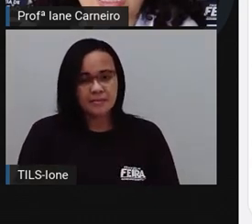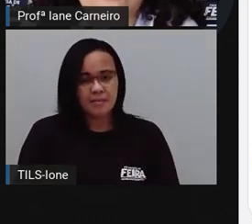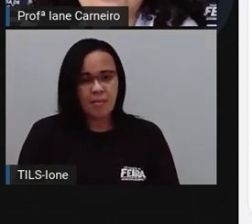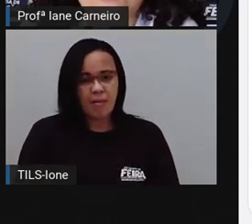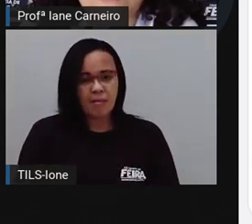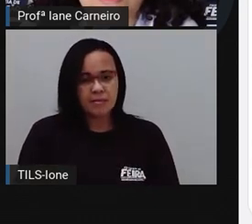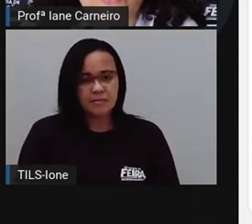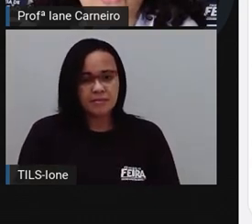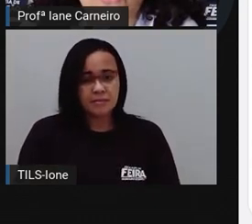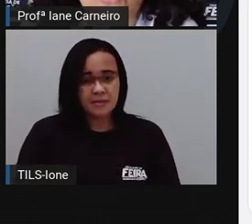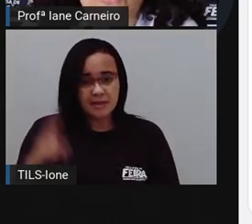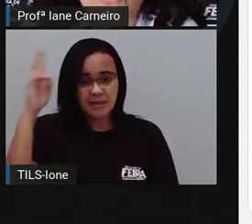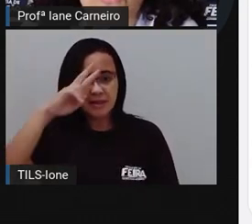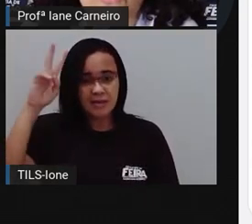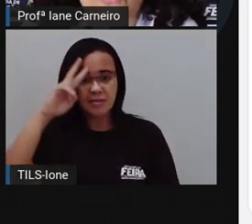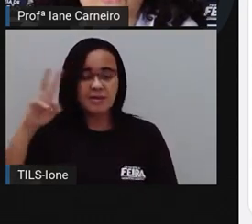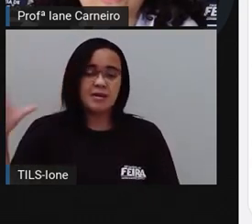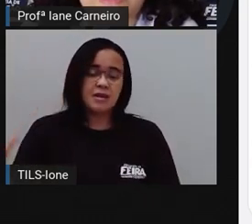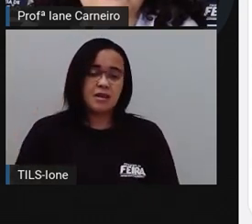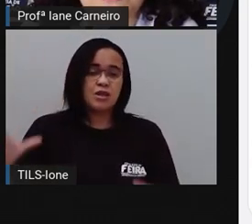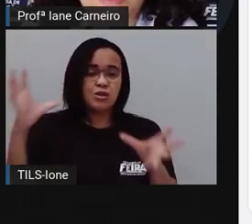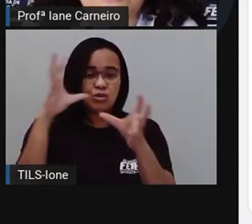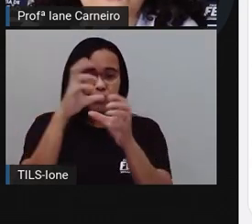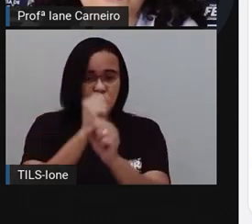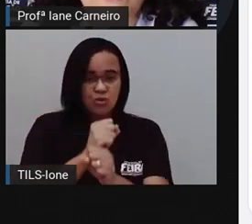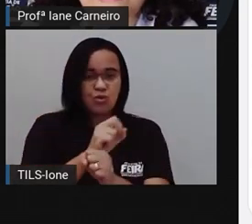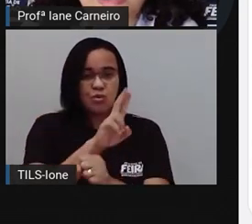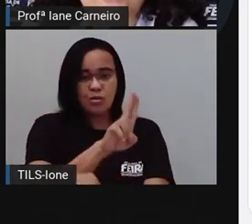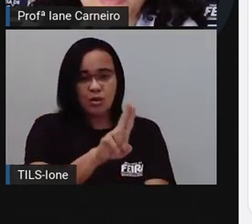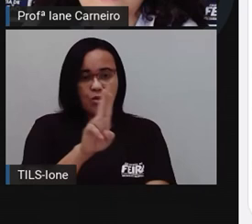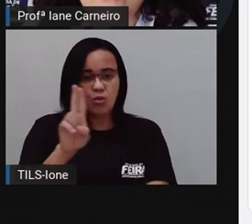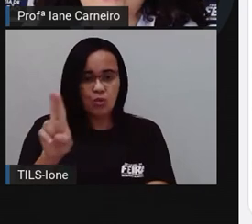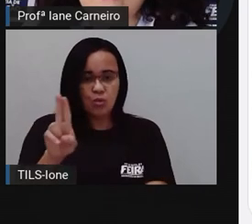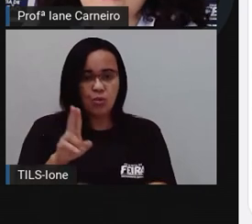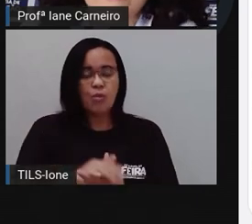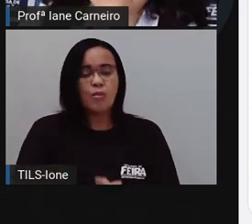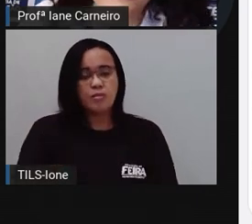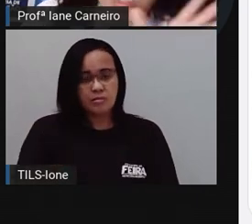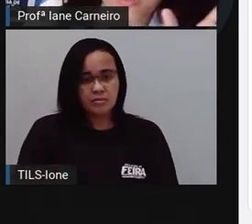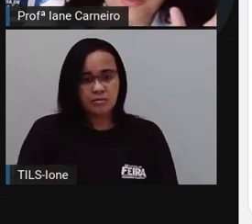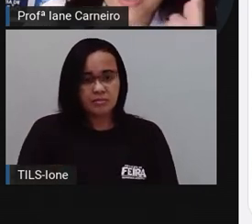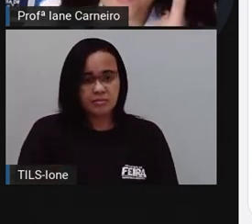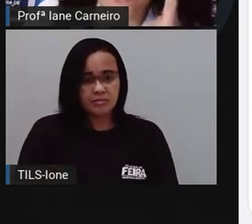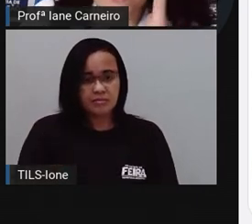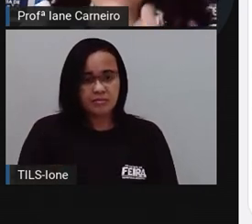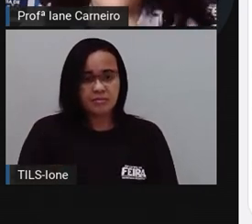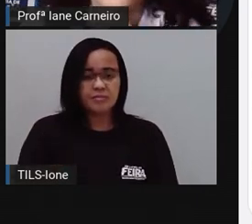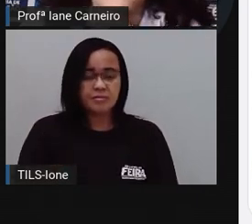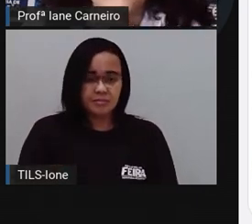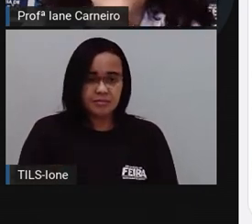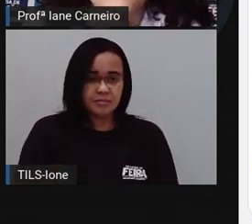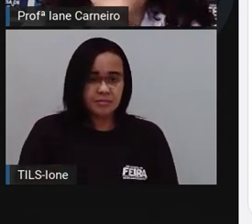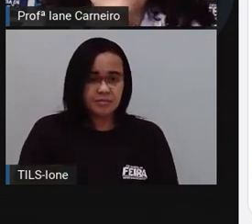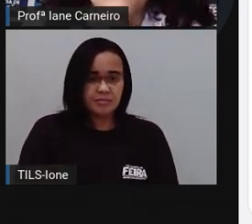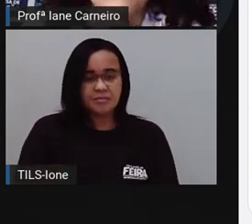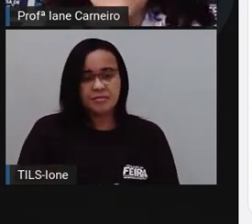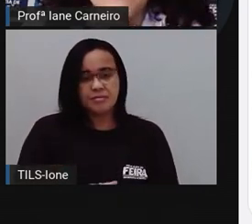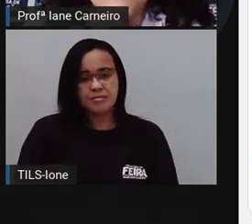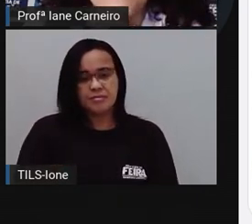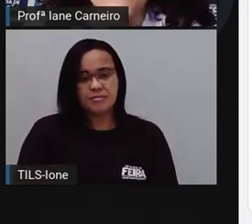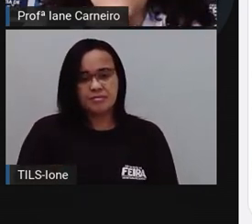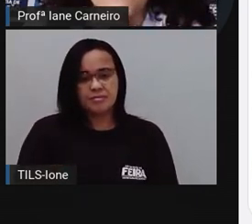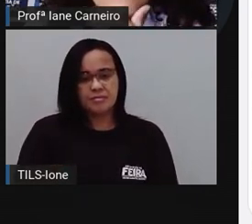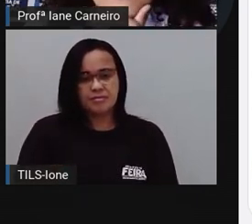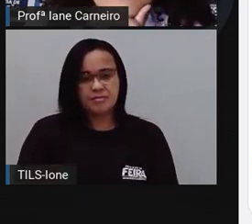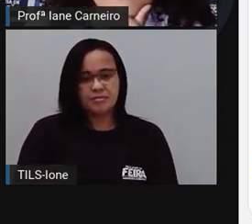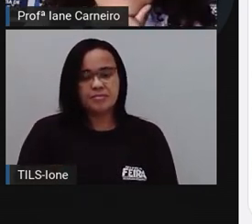unidades, ó. Unidade, unidade. Quanto é zero mais um? Você não tem nada. Mais um? Um, né?